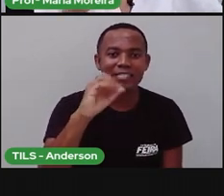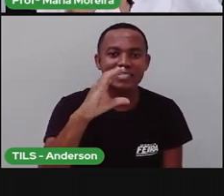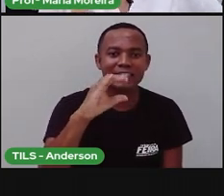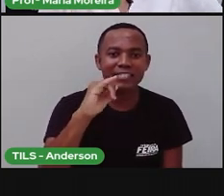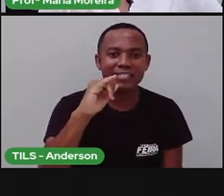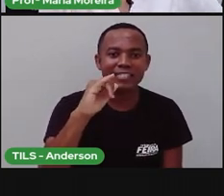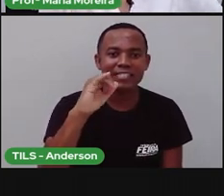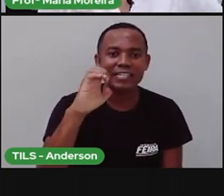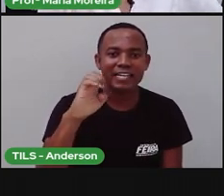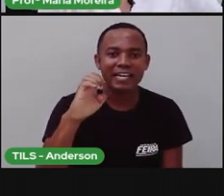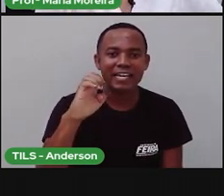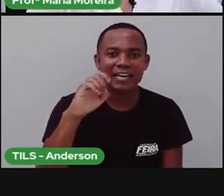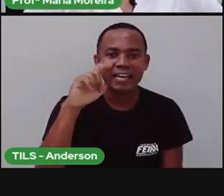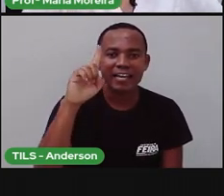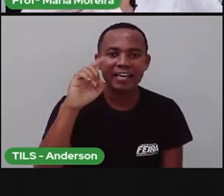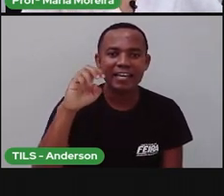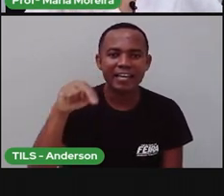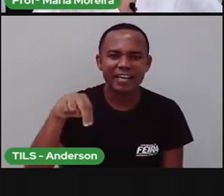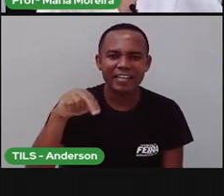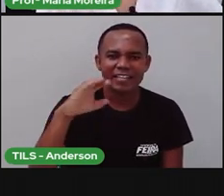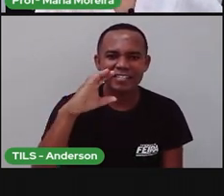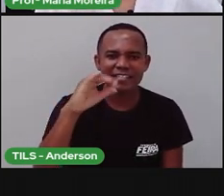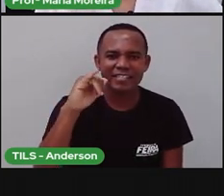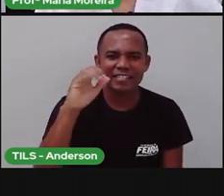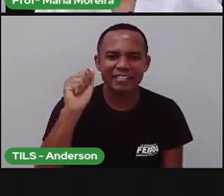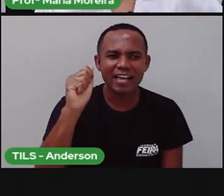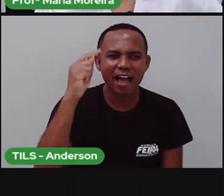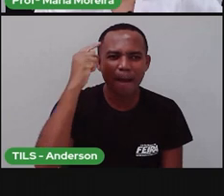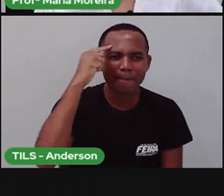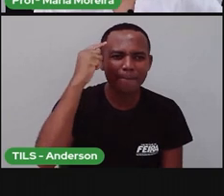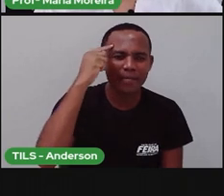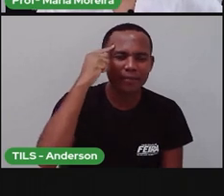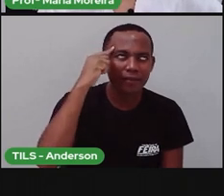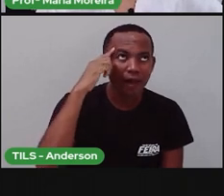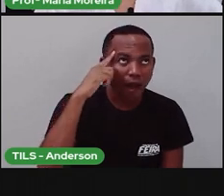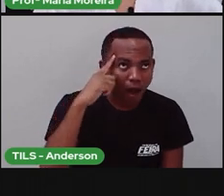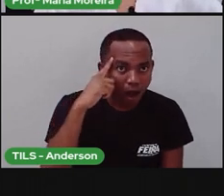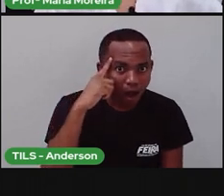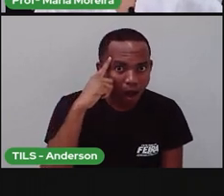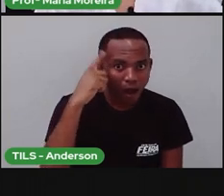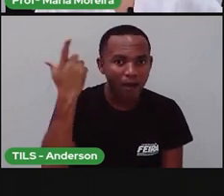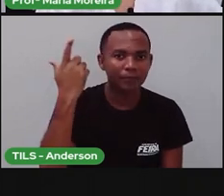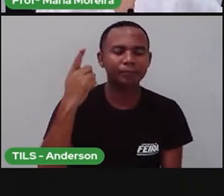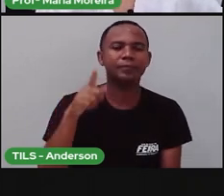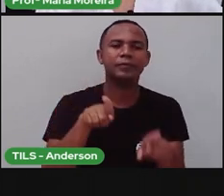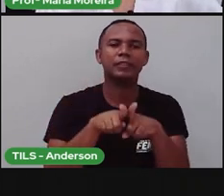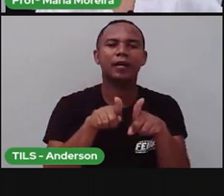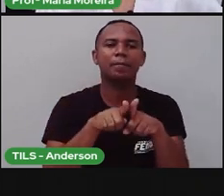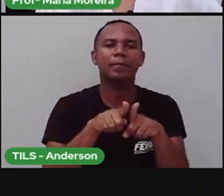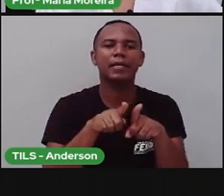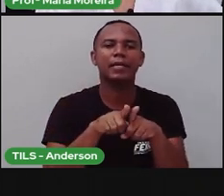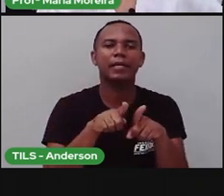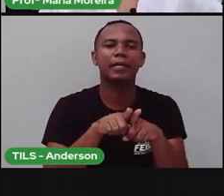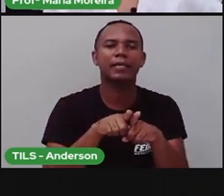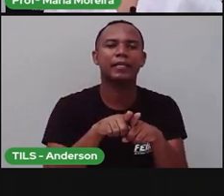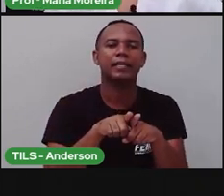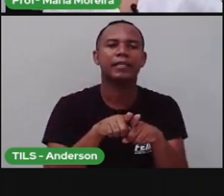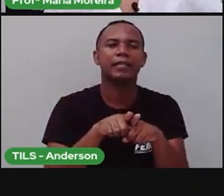Então, o ser humano, o homem, ele tem a consciência. Temos também o quê? O nosso